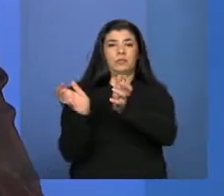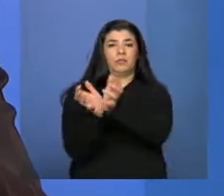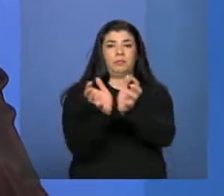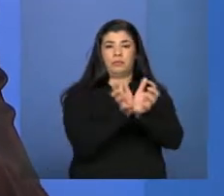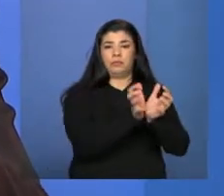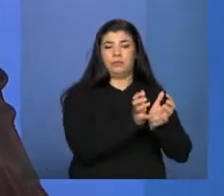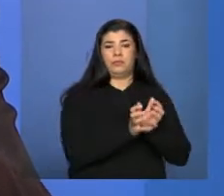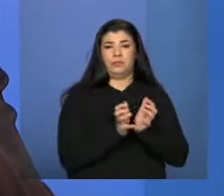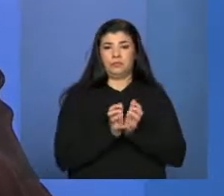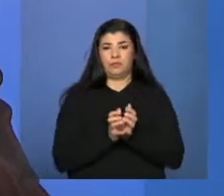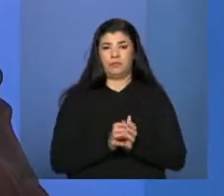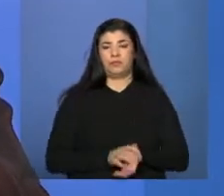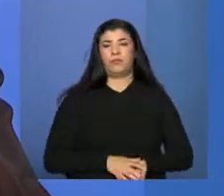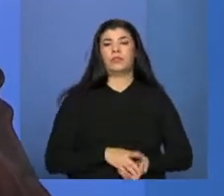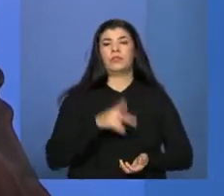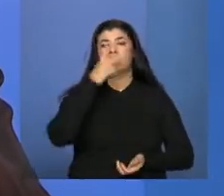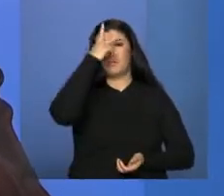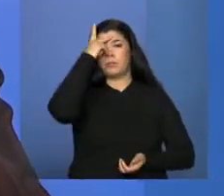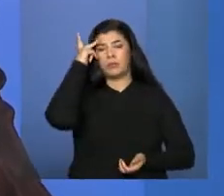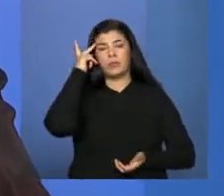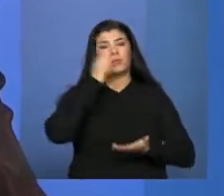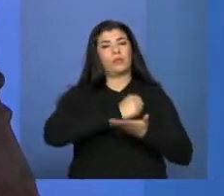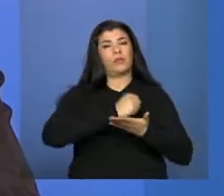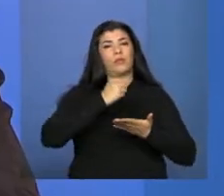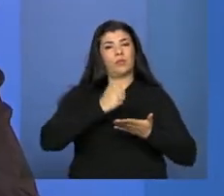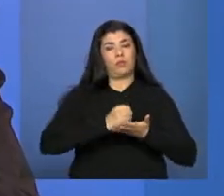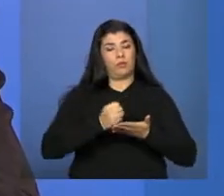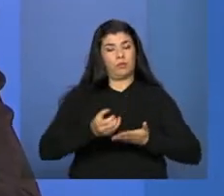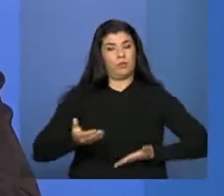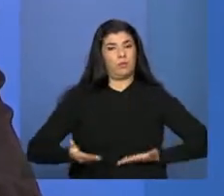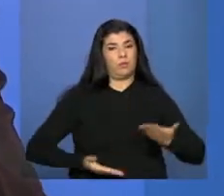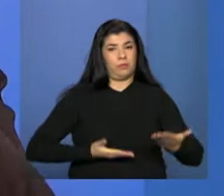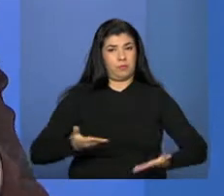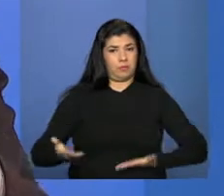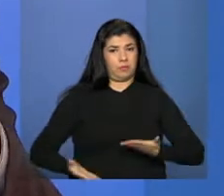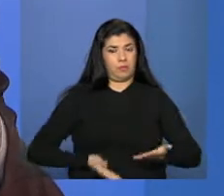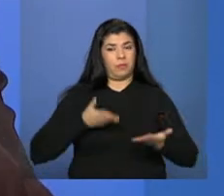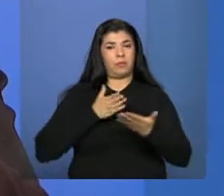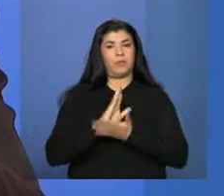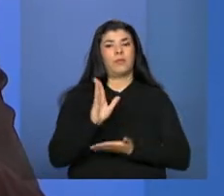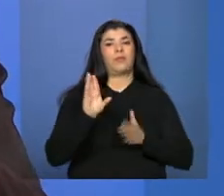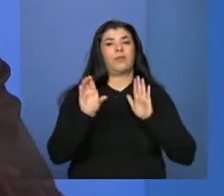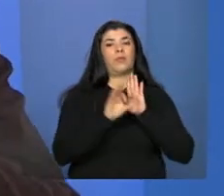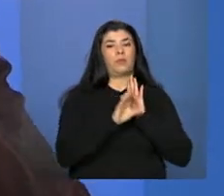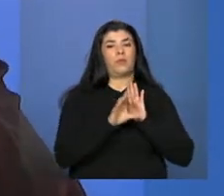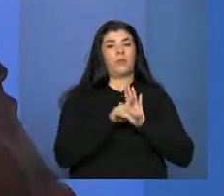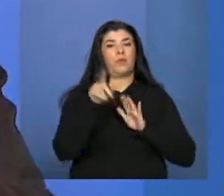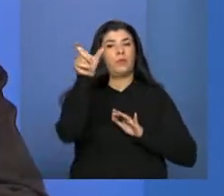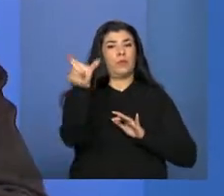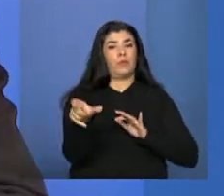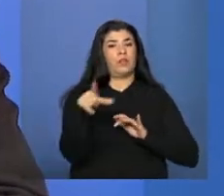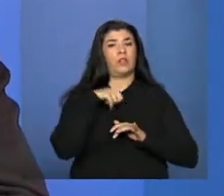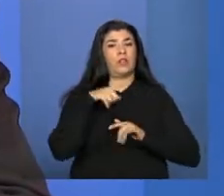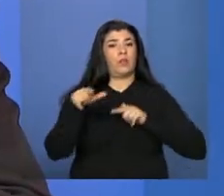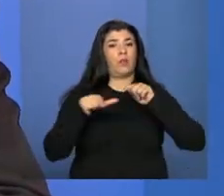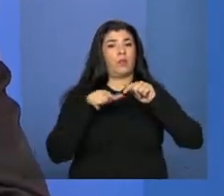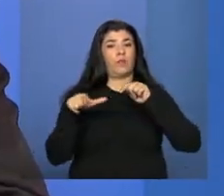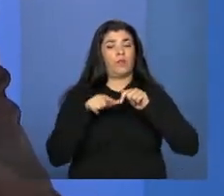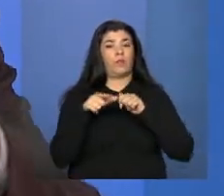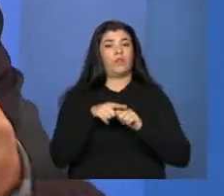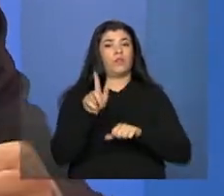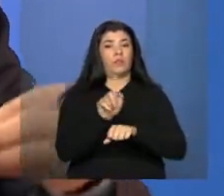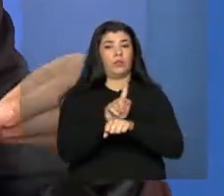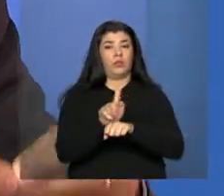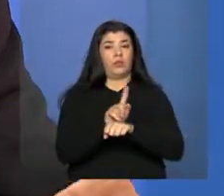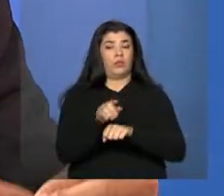constituídas de servidores efetivos para a organização, nós estamos falando que tem uma função que é de gestão importante,